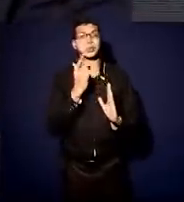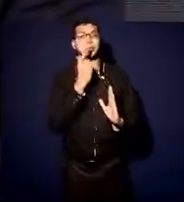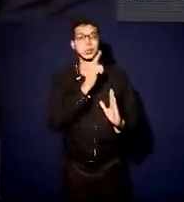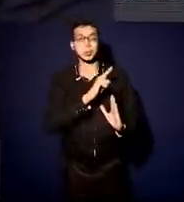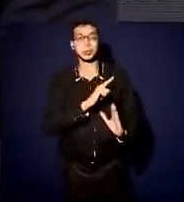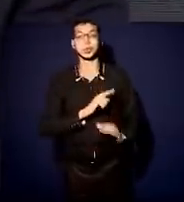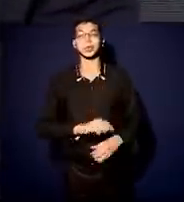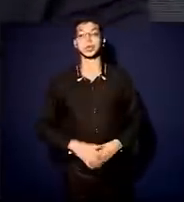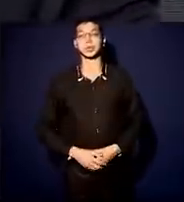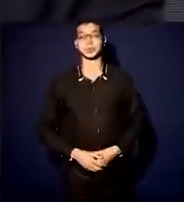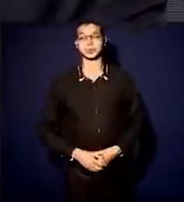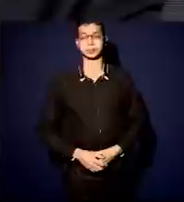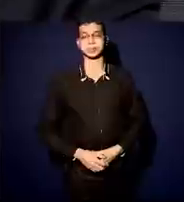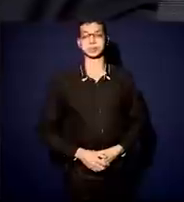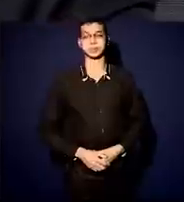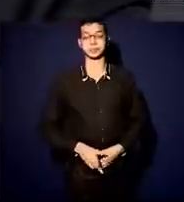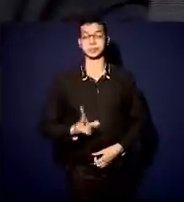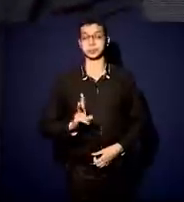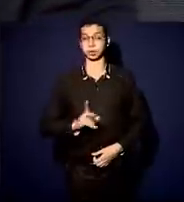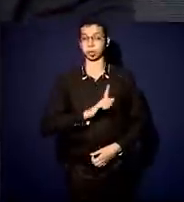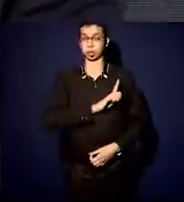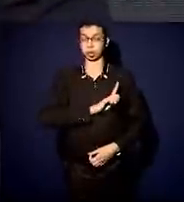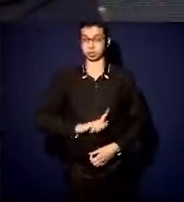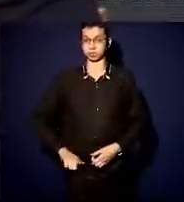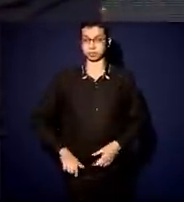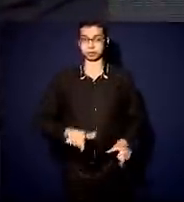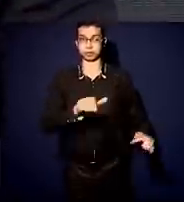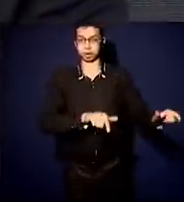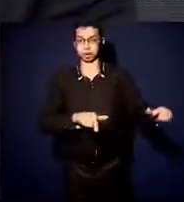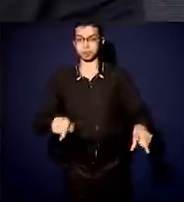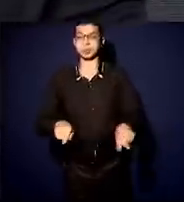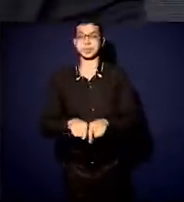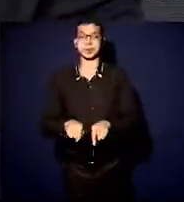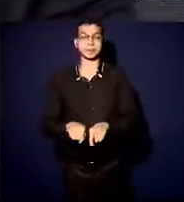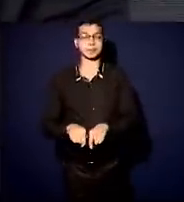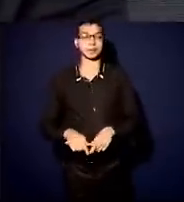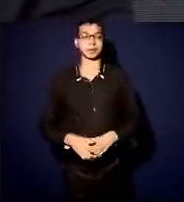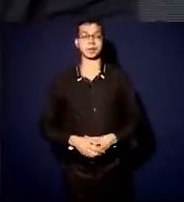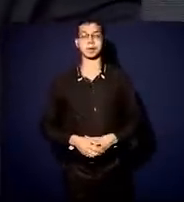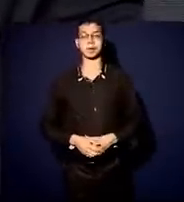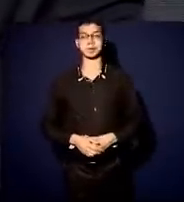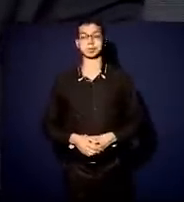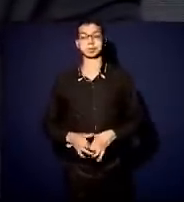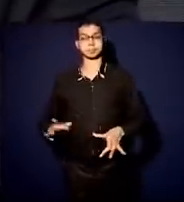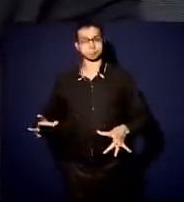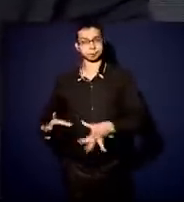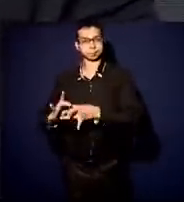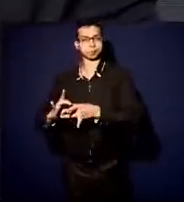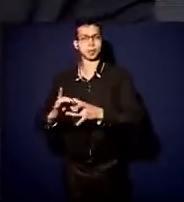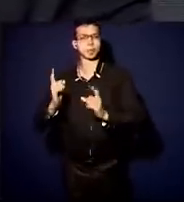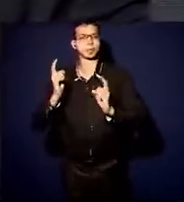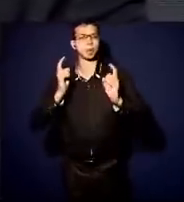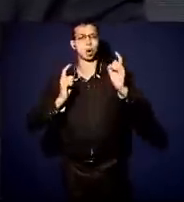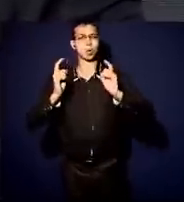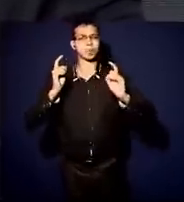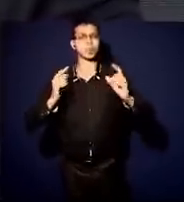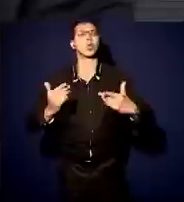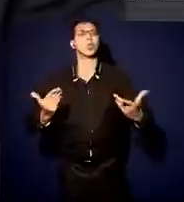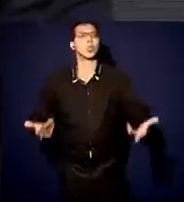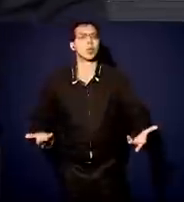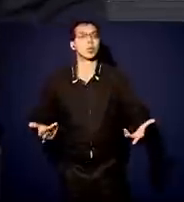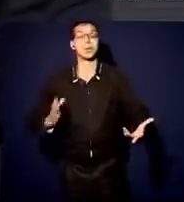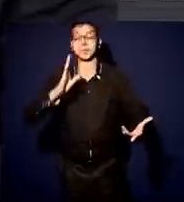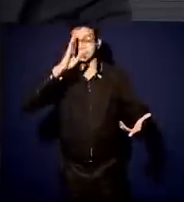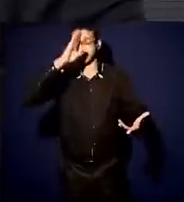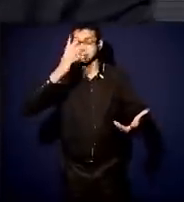os governadores e o governo federal, independente das questões ideológicas, mas para que o Brasil avance. Eu sempre digo, o meu